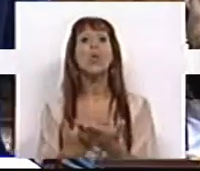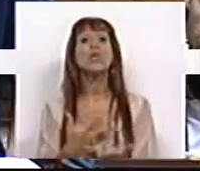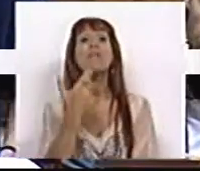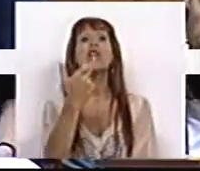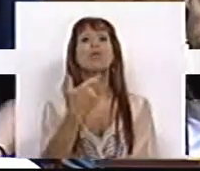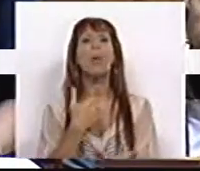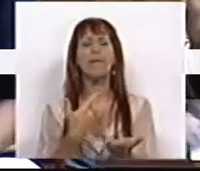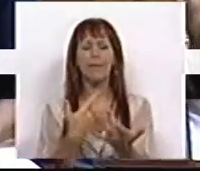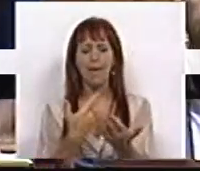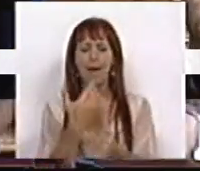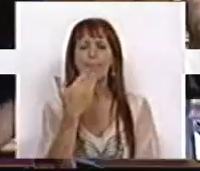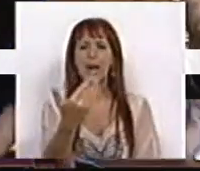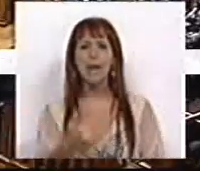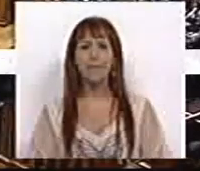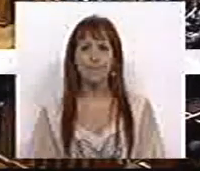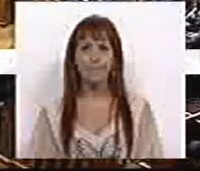gostava que lhes clarecesse. Muito obrigada.